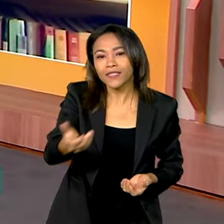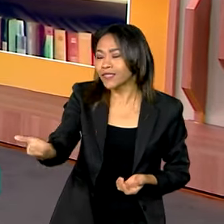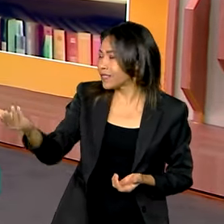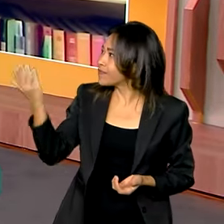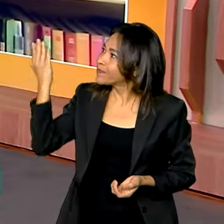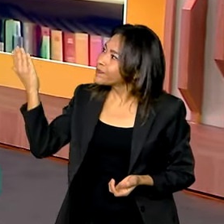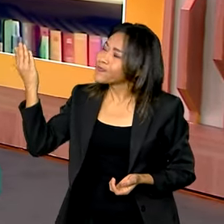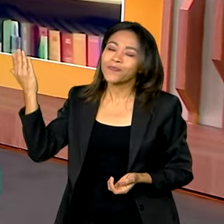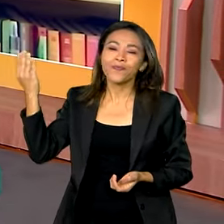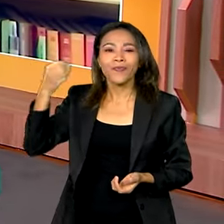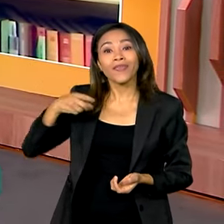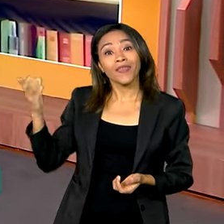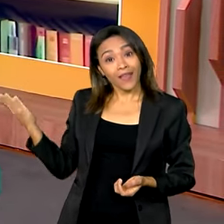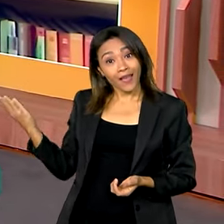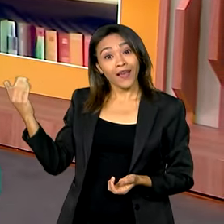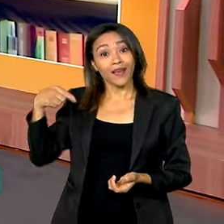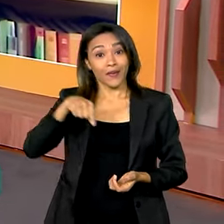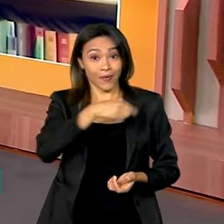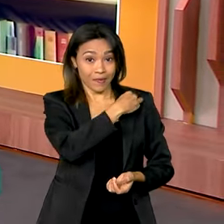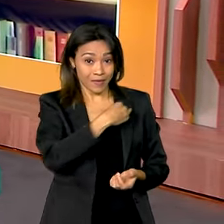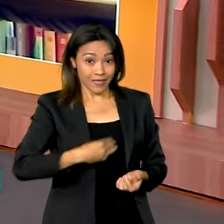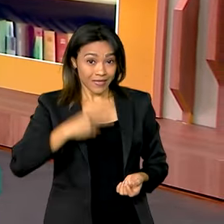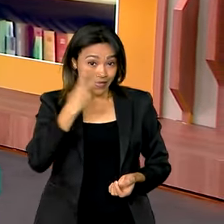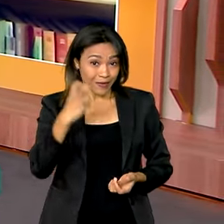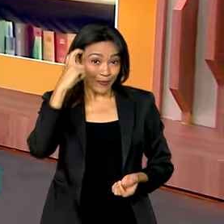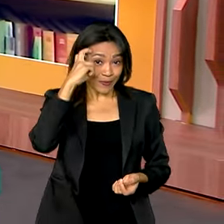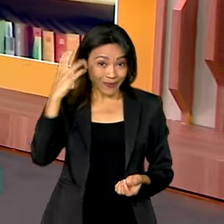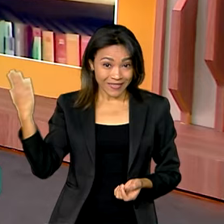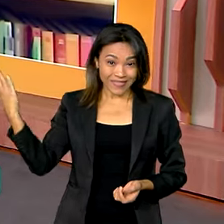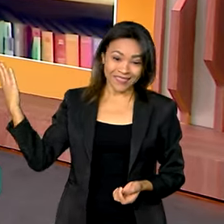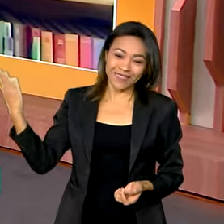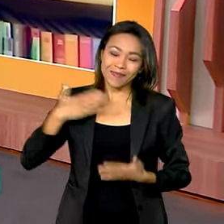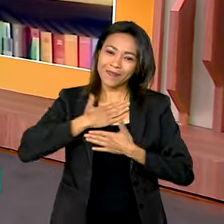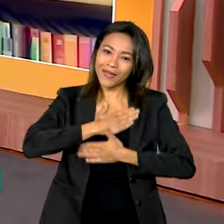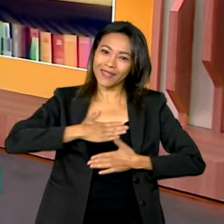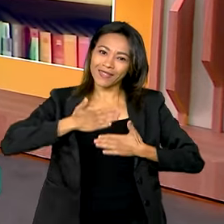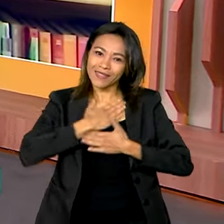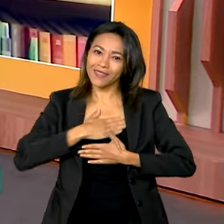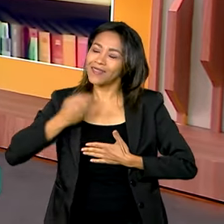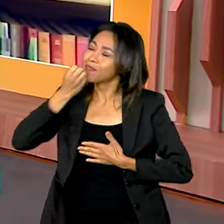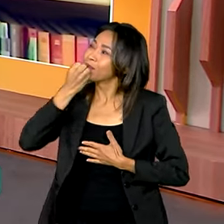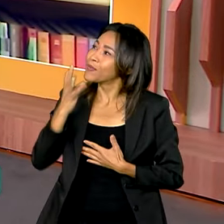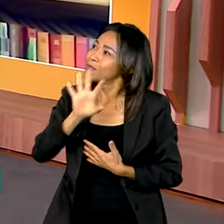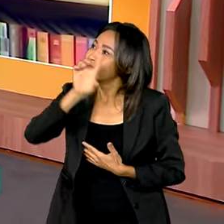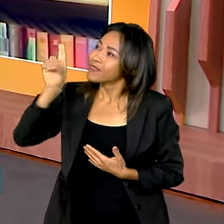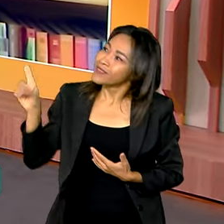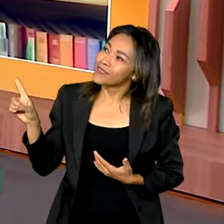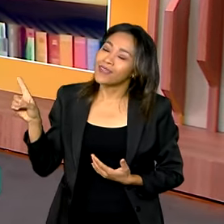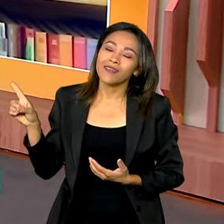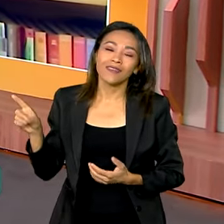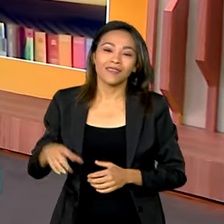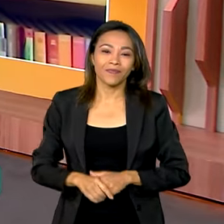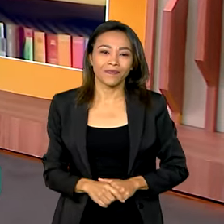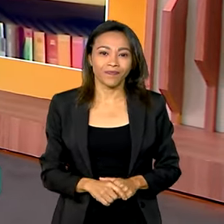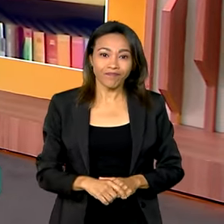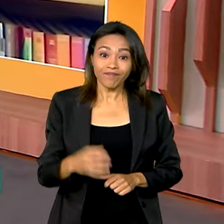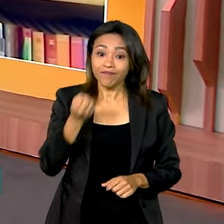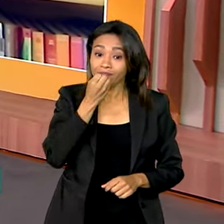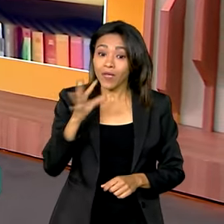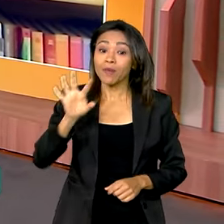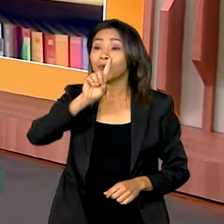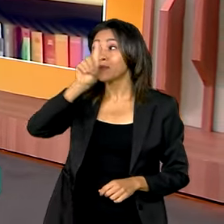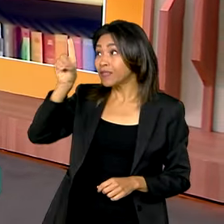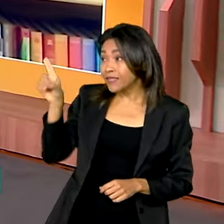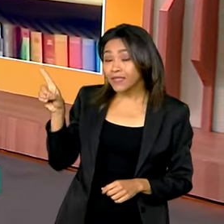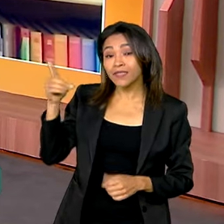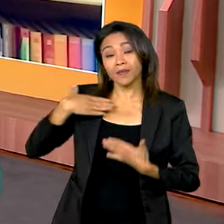nossa ministra da Cultura, Margarete Menezes. Um prazer recebê-la aqui. Bom dia, ministra. Bom dia, Karine.